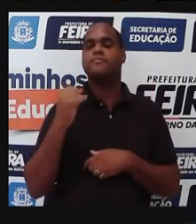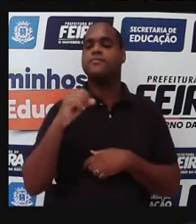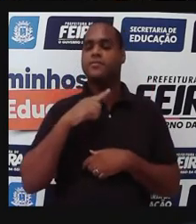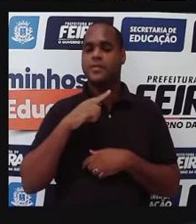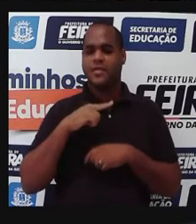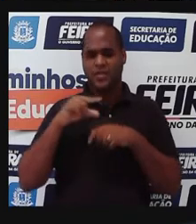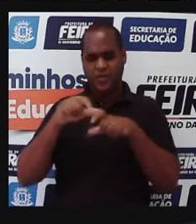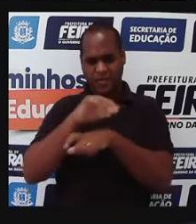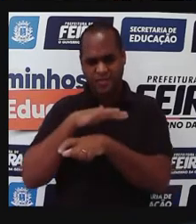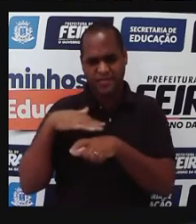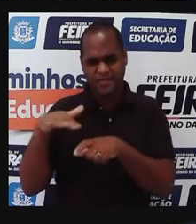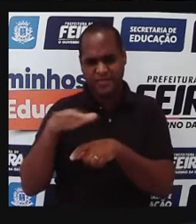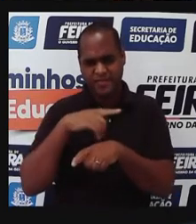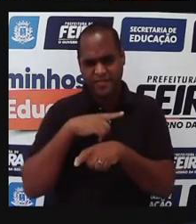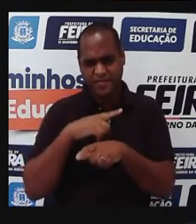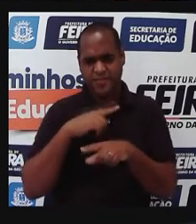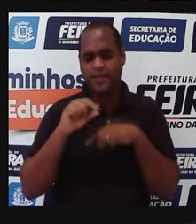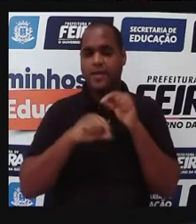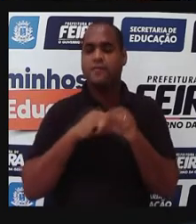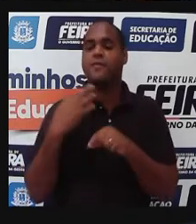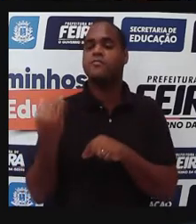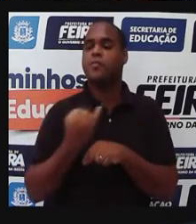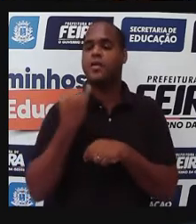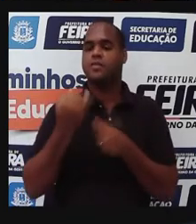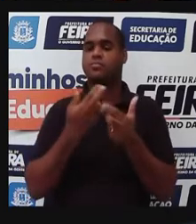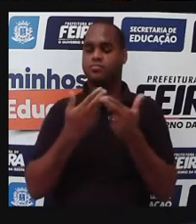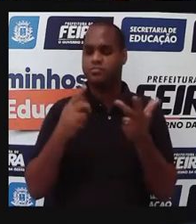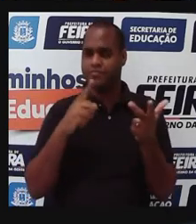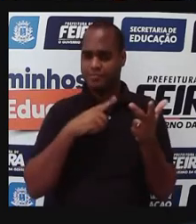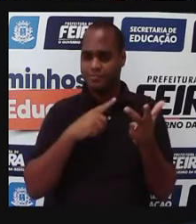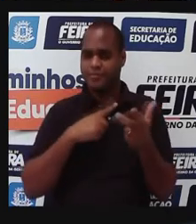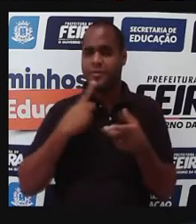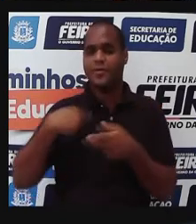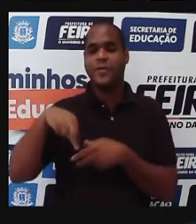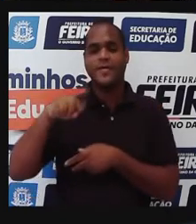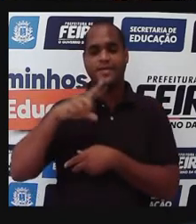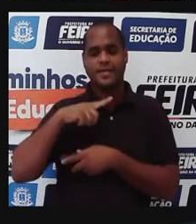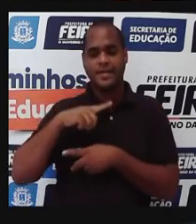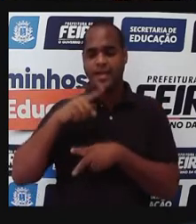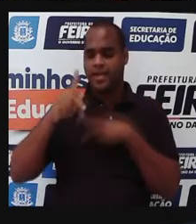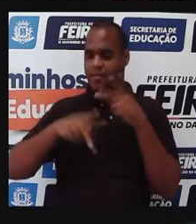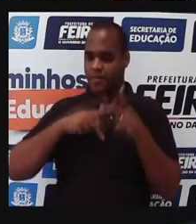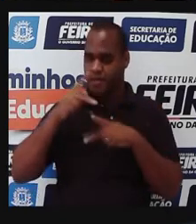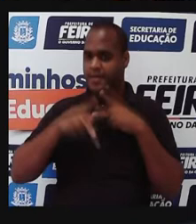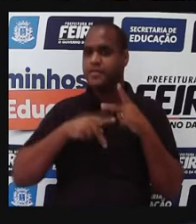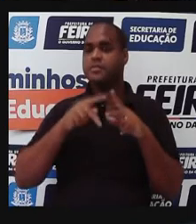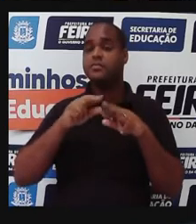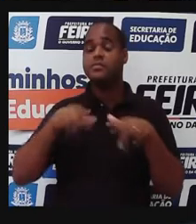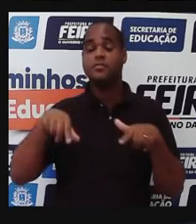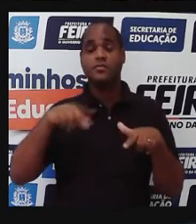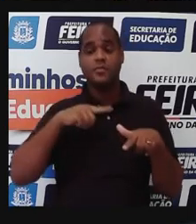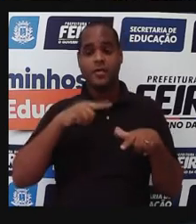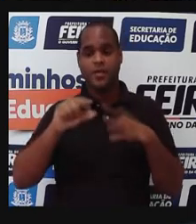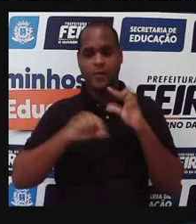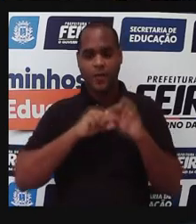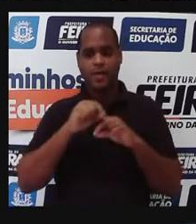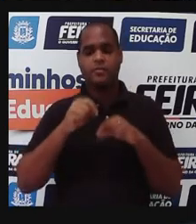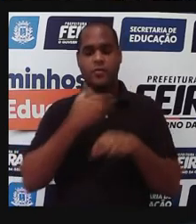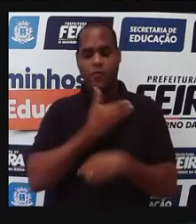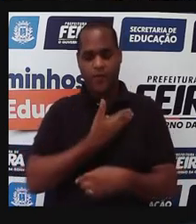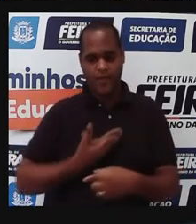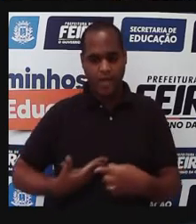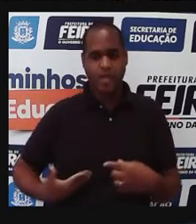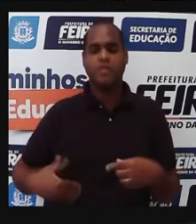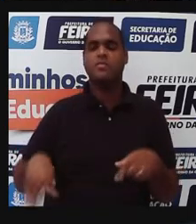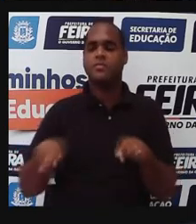institutos são. E o quanto é importante, né, nós, enquanto população, né, e os governos,